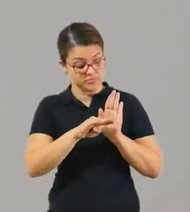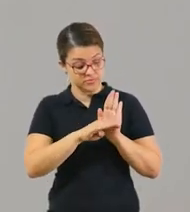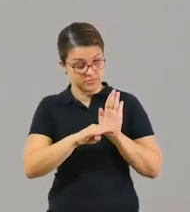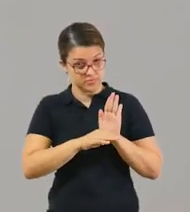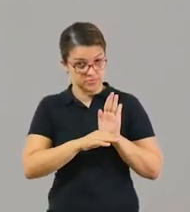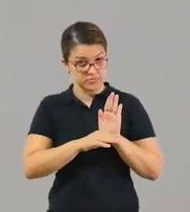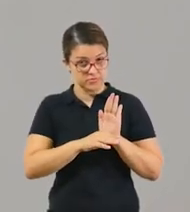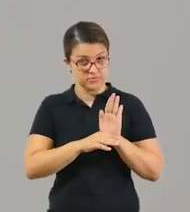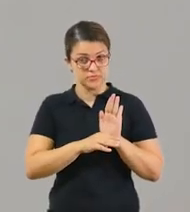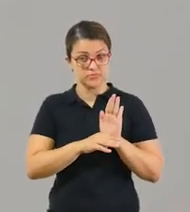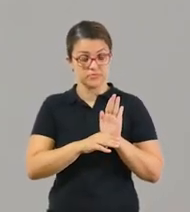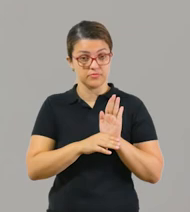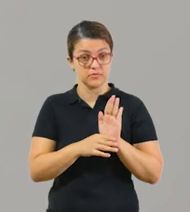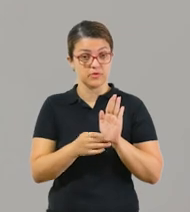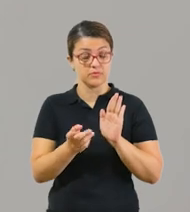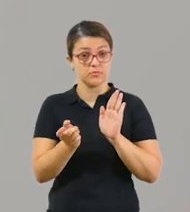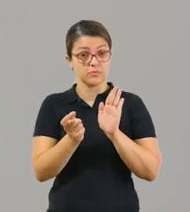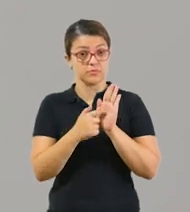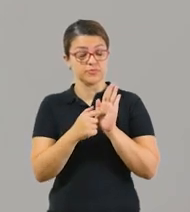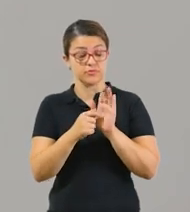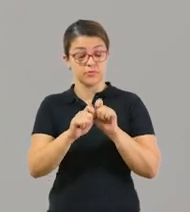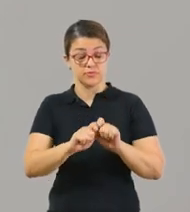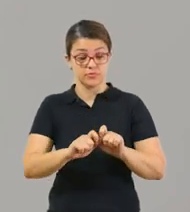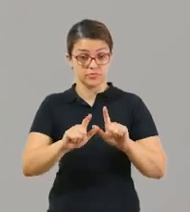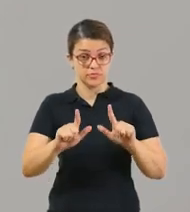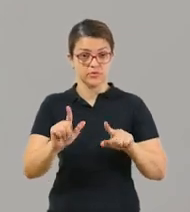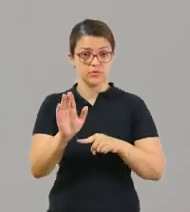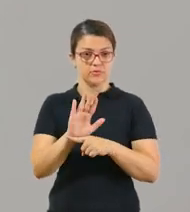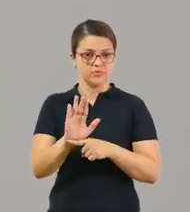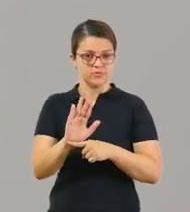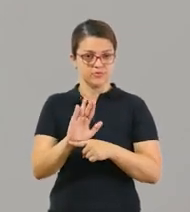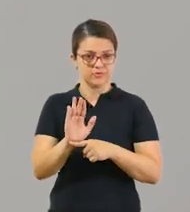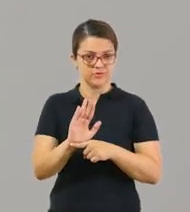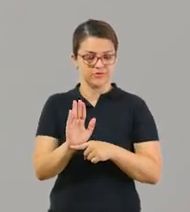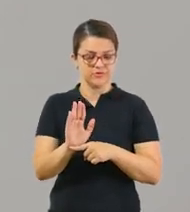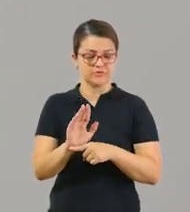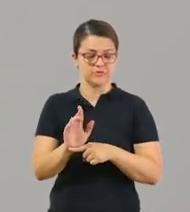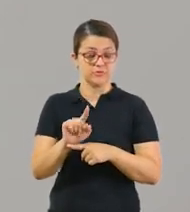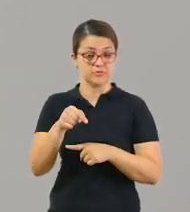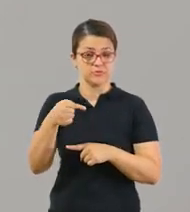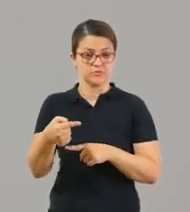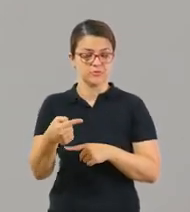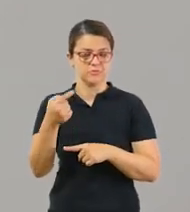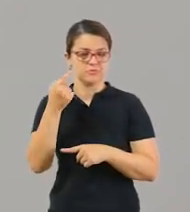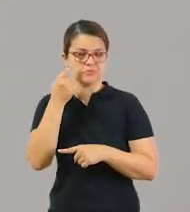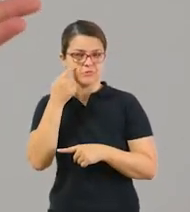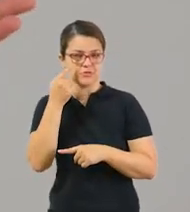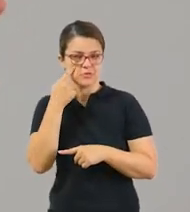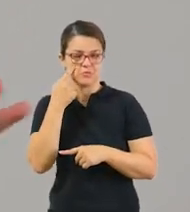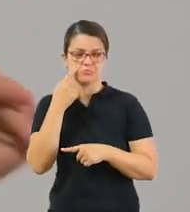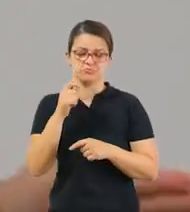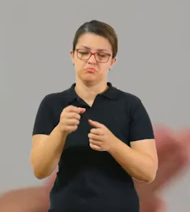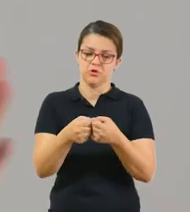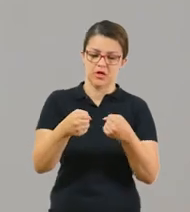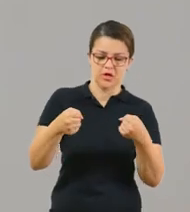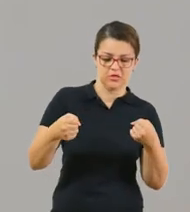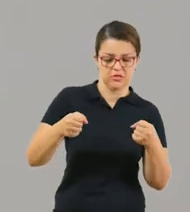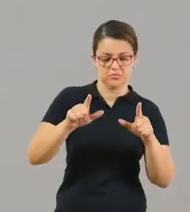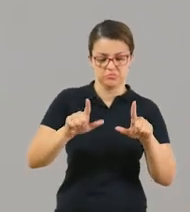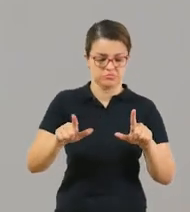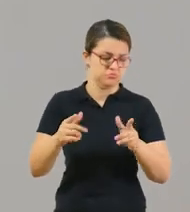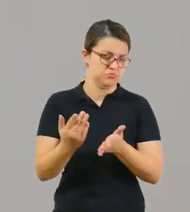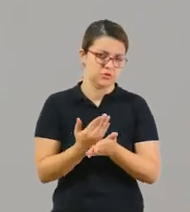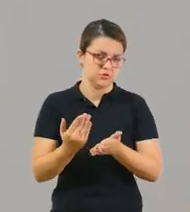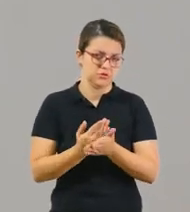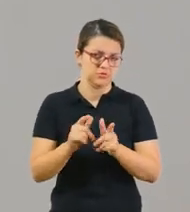rotinas, o link para assistir a um vídeo. E depois, vocês vão tentar criar um cartaz, pode ser até mesmo na